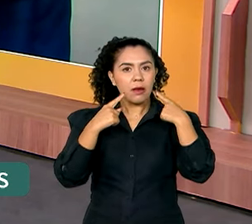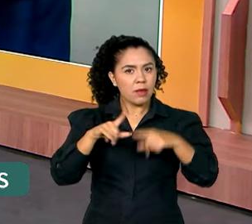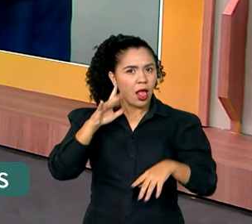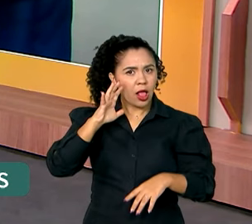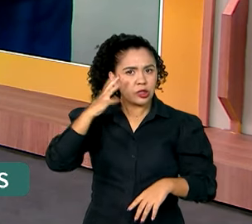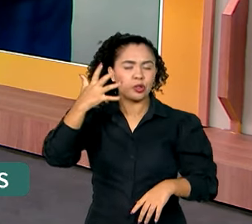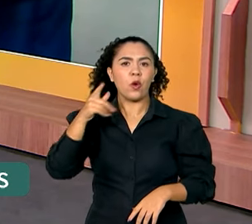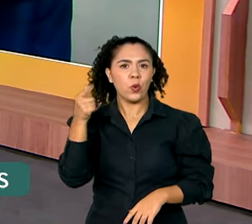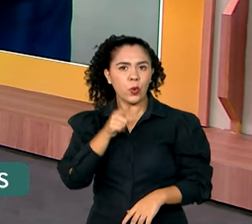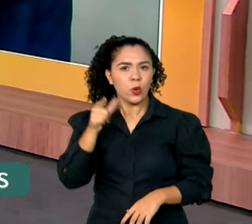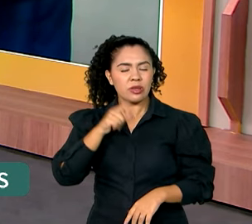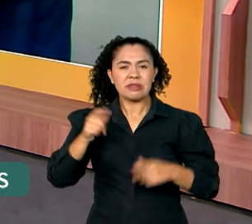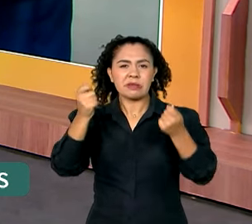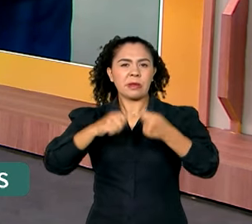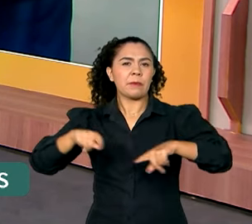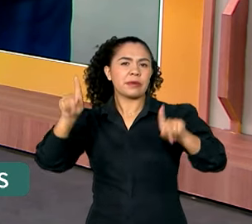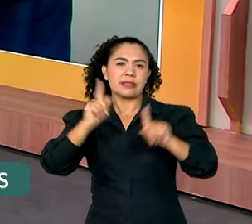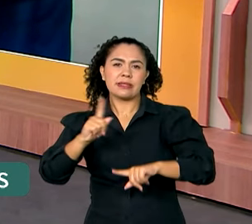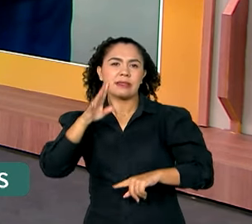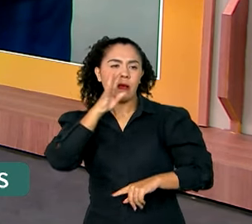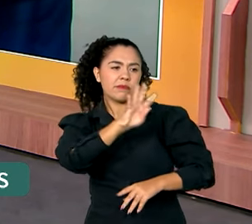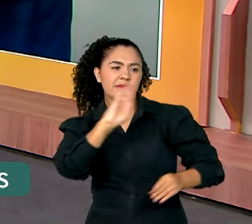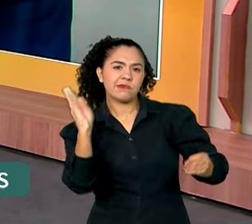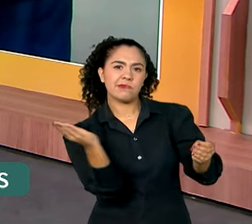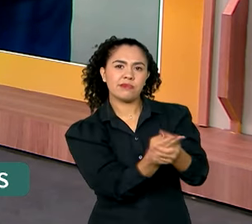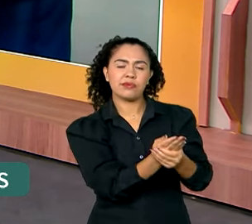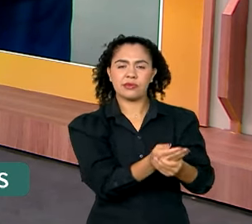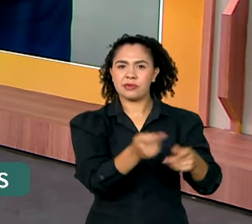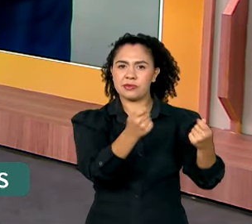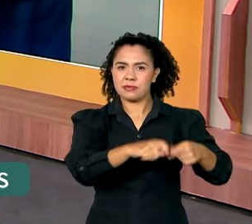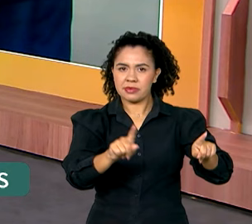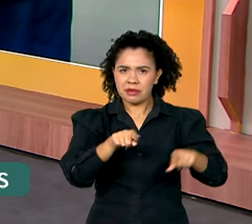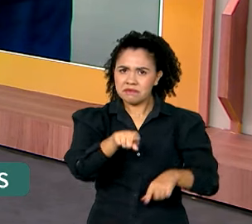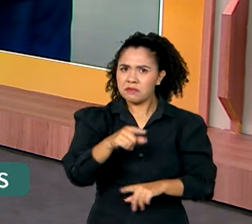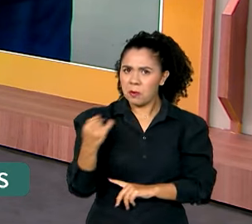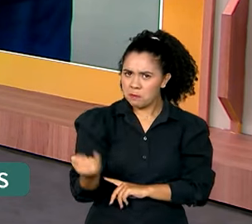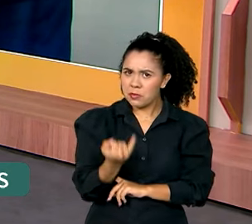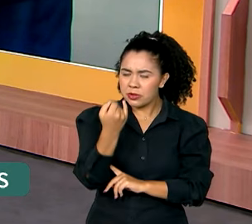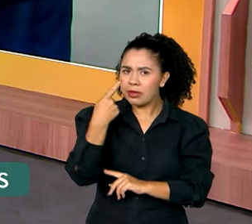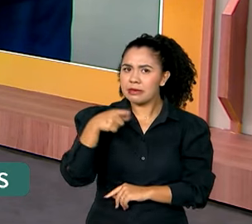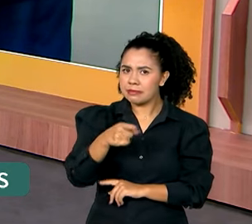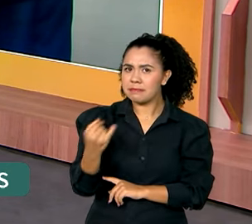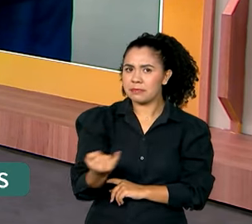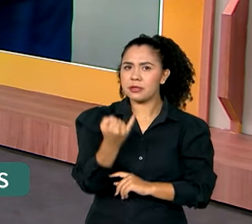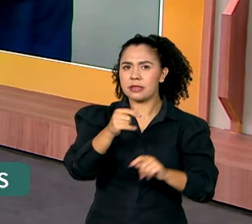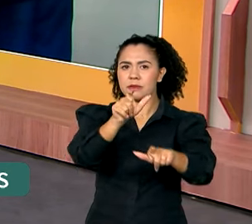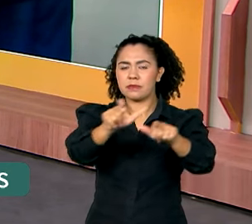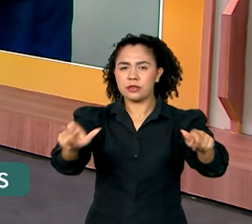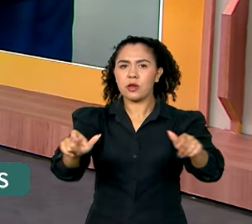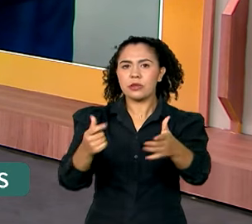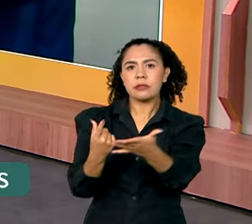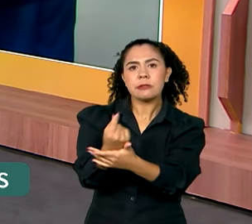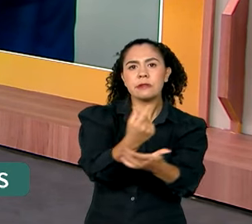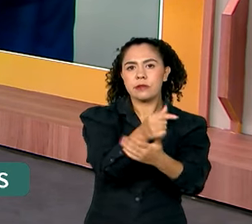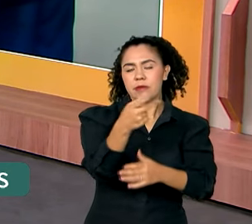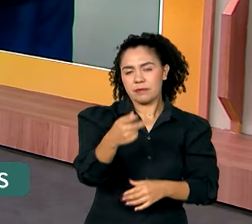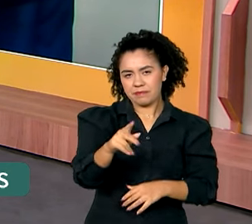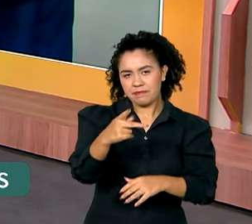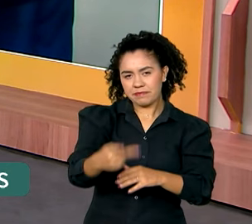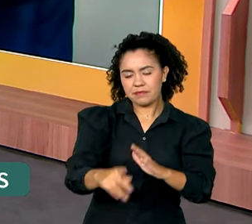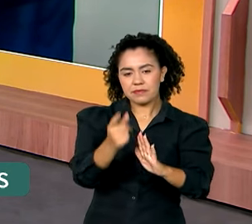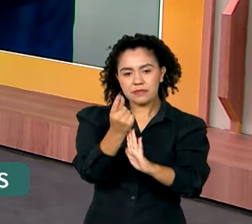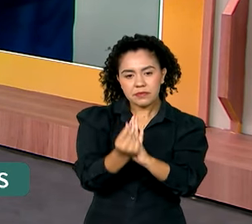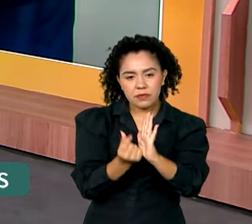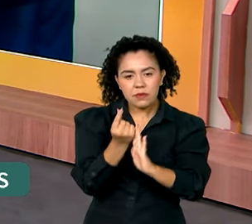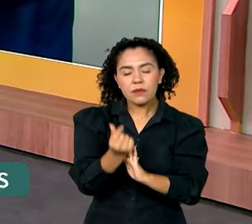isso sem chegar a judicializar, sem precisar ir para a justiça. Isso é uma coisa muito importante mesmo, bem relevante para o consumidor. É por isso que eu